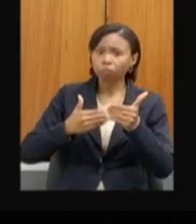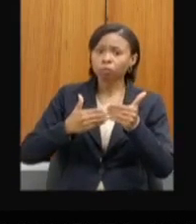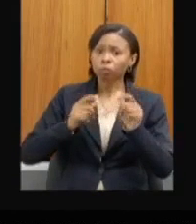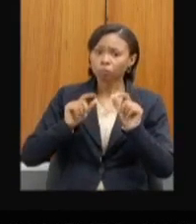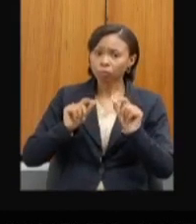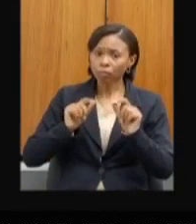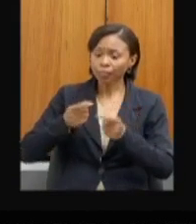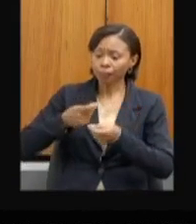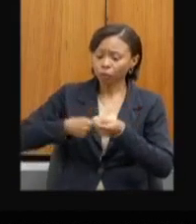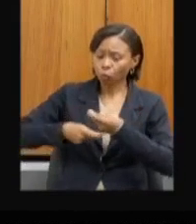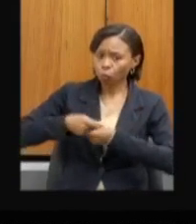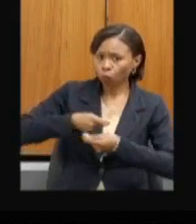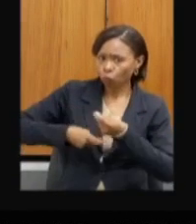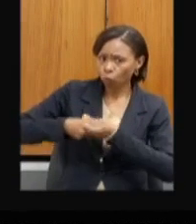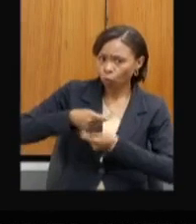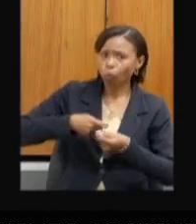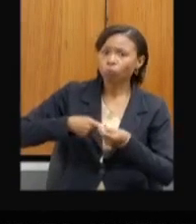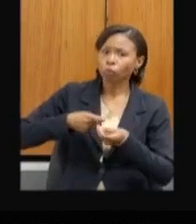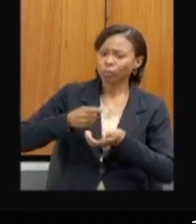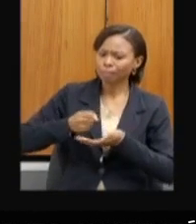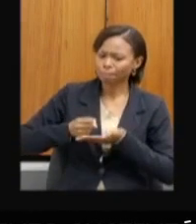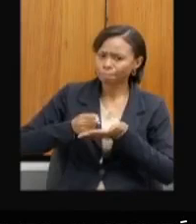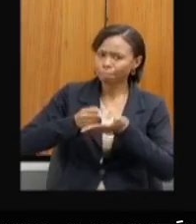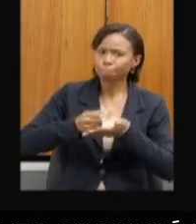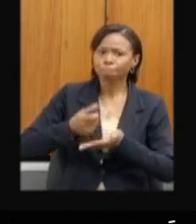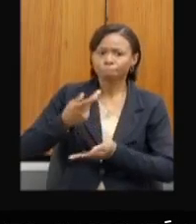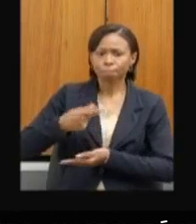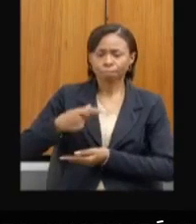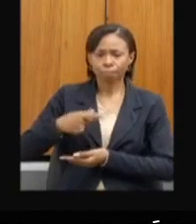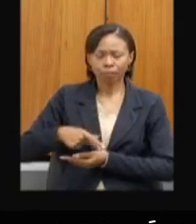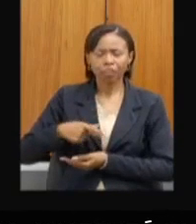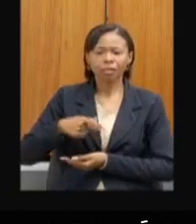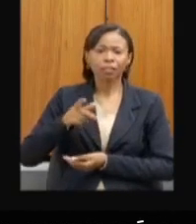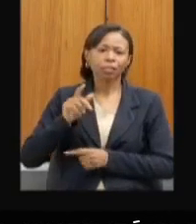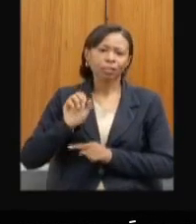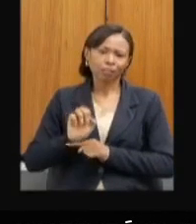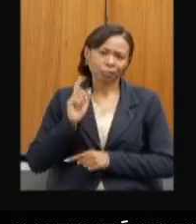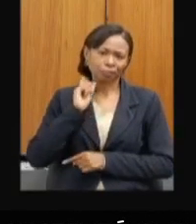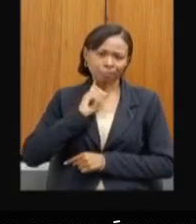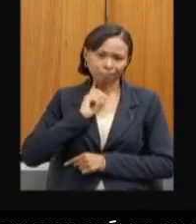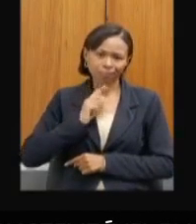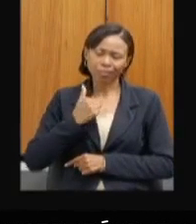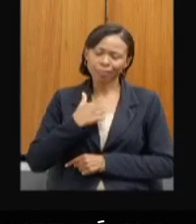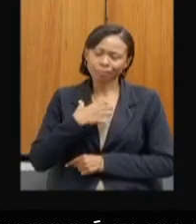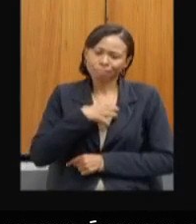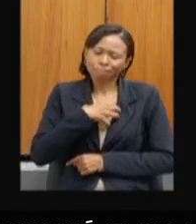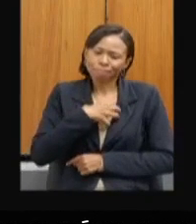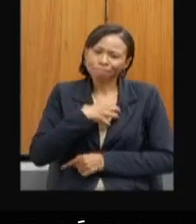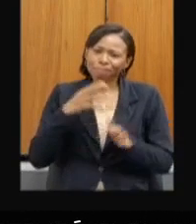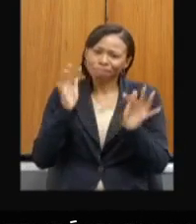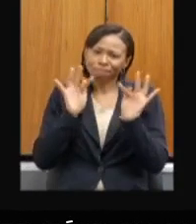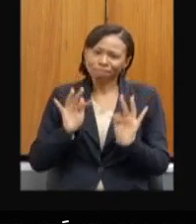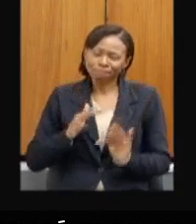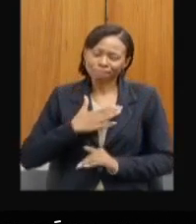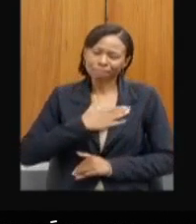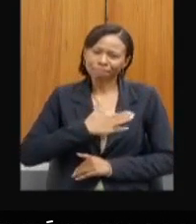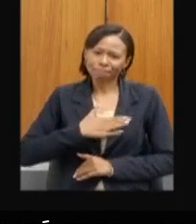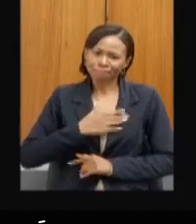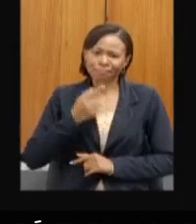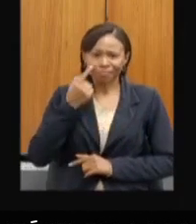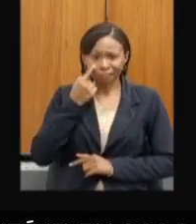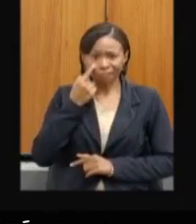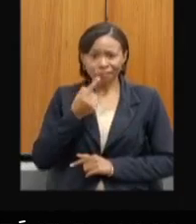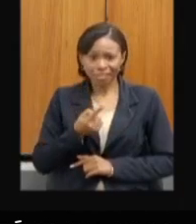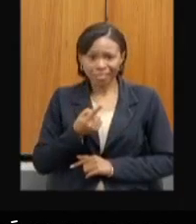econômico sustentável em nosso estado. Portanto, eu fico muito feliz e orgulhoso de ver à frente do SISEMA